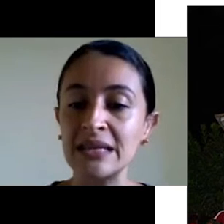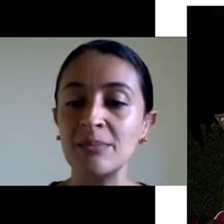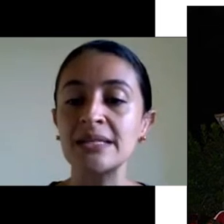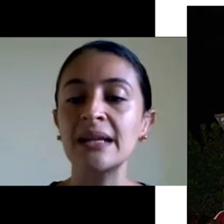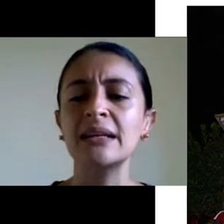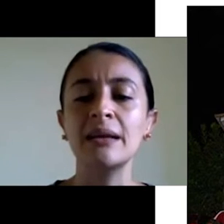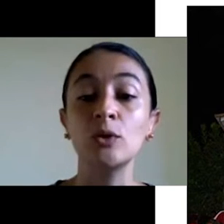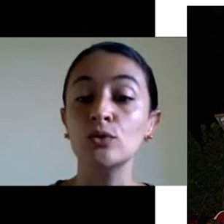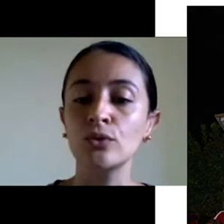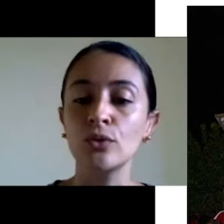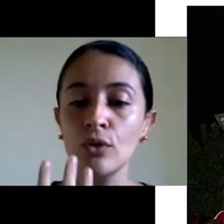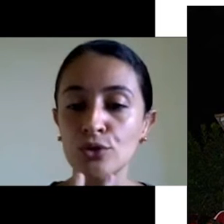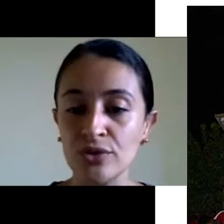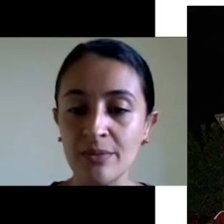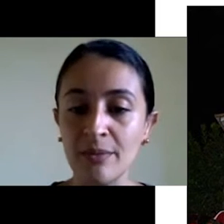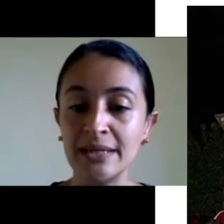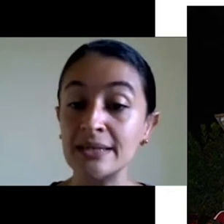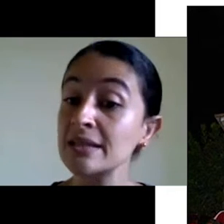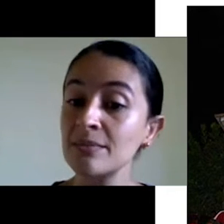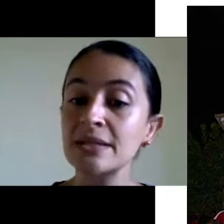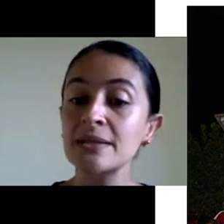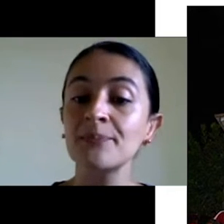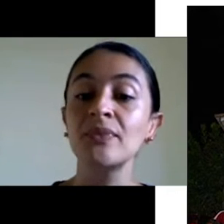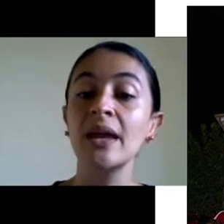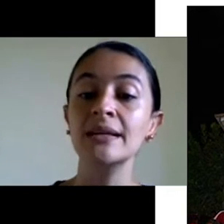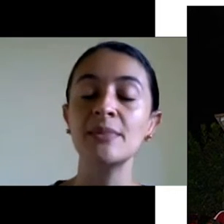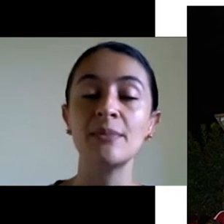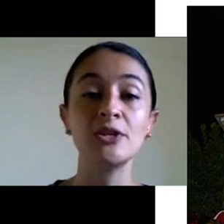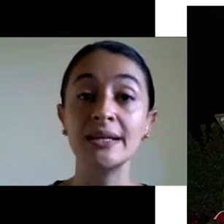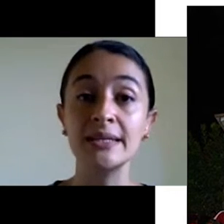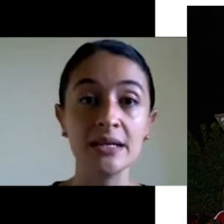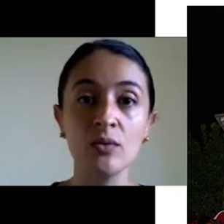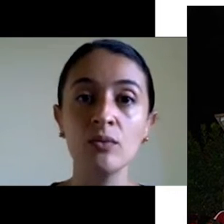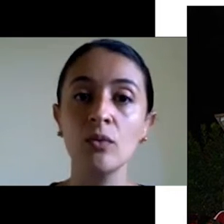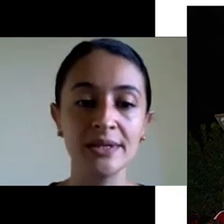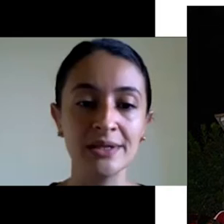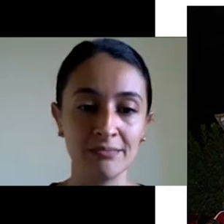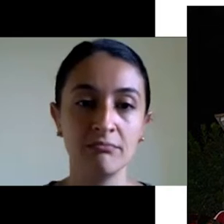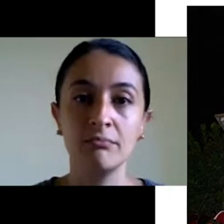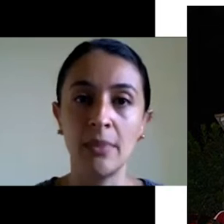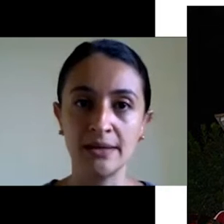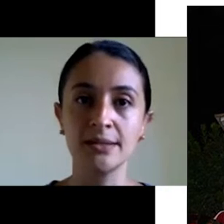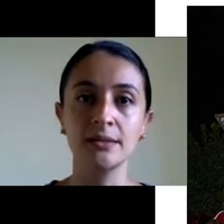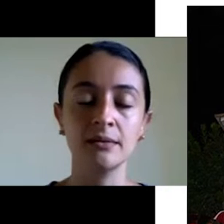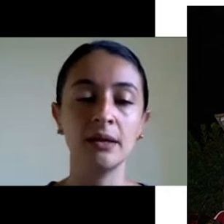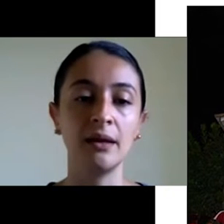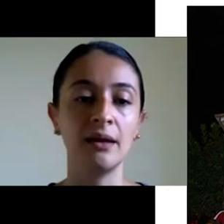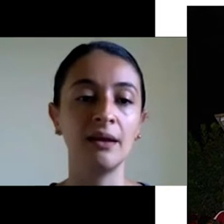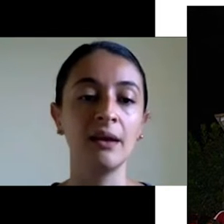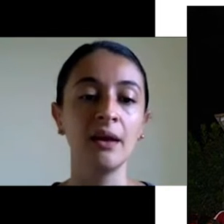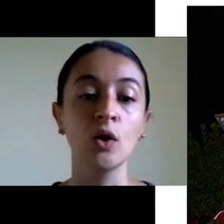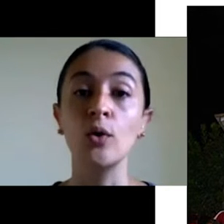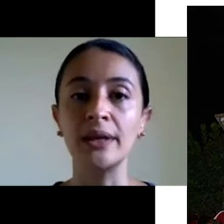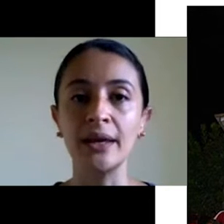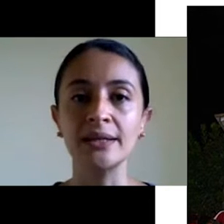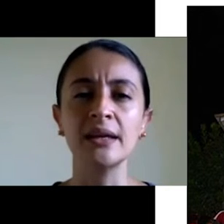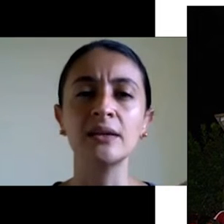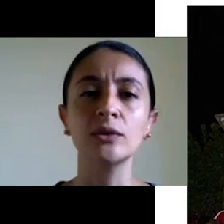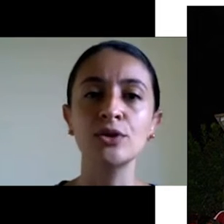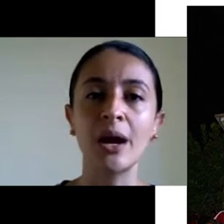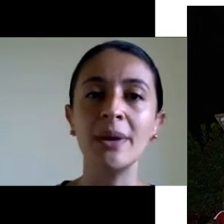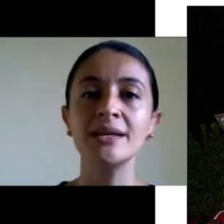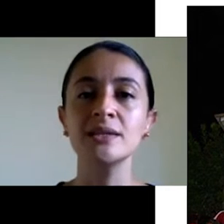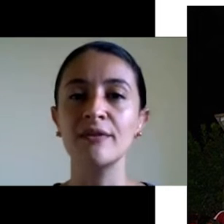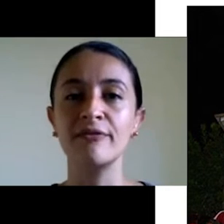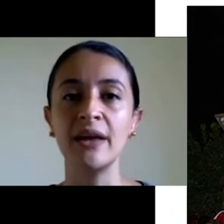mais simples. Tratamento odontológico também mais simples. Receber medicação. Coisas mais corriqueiras,